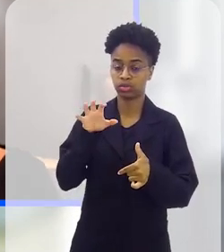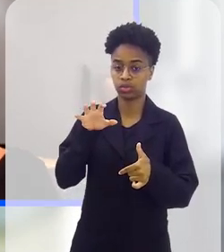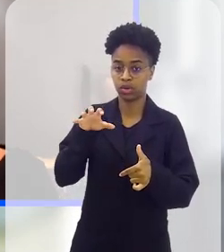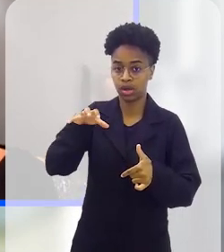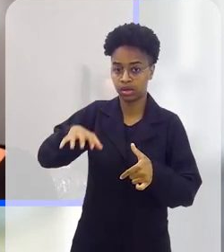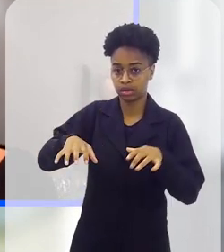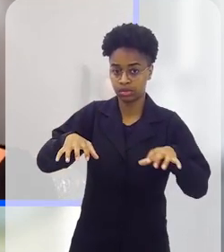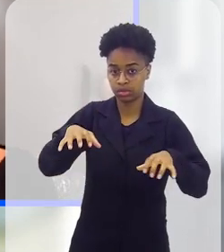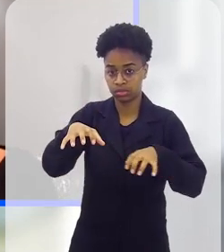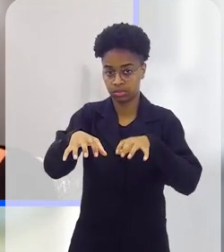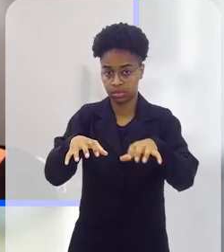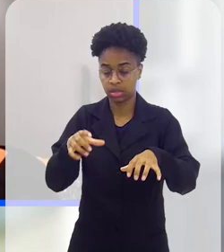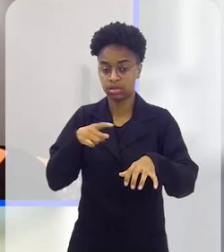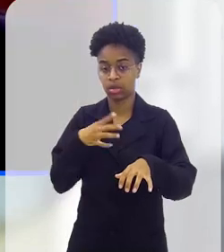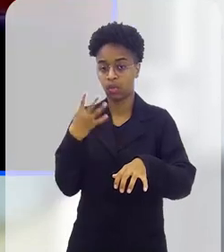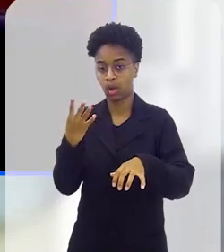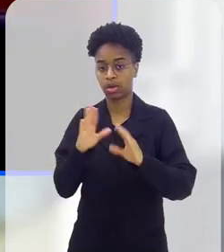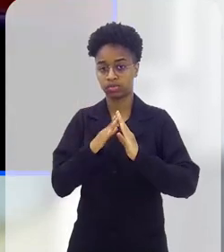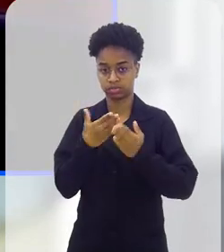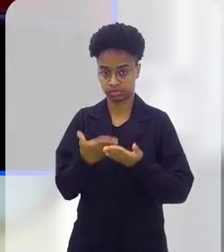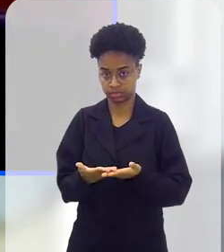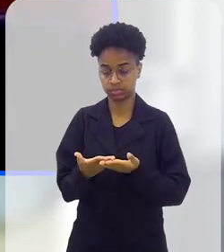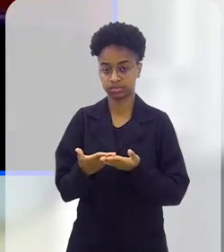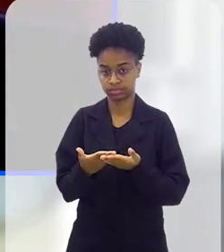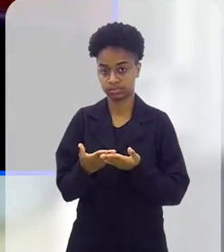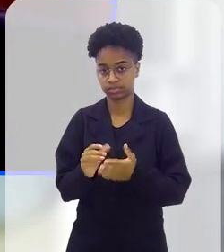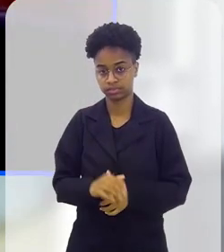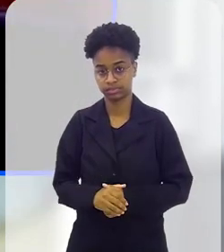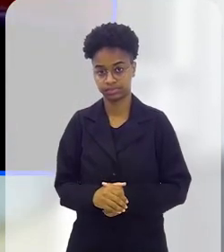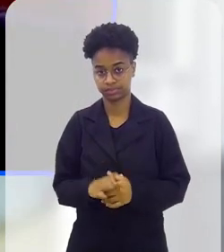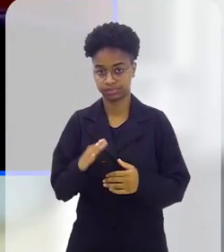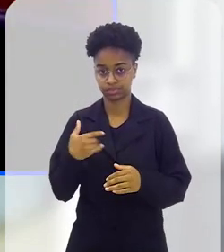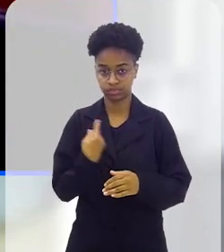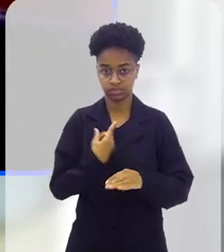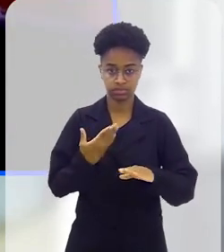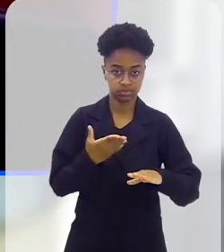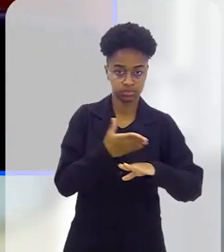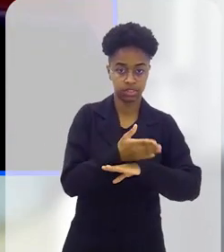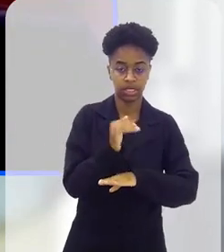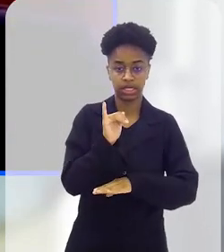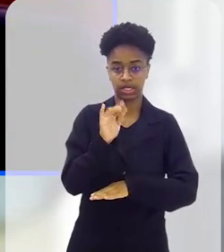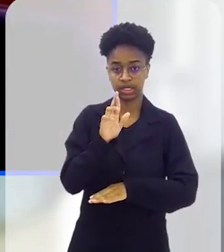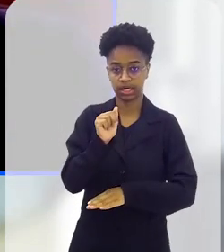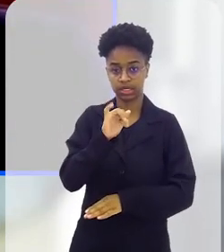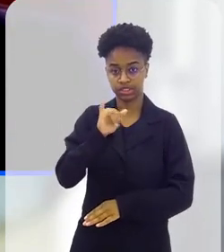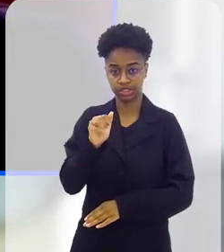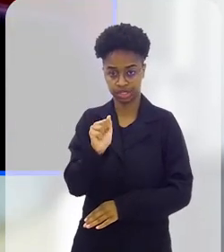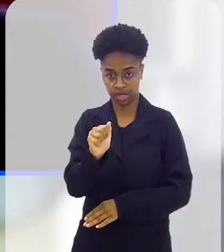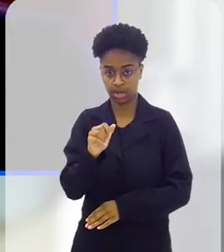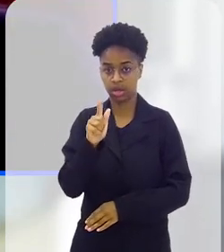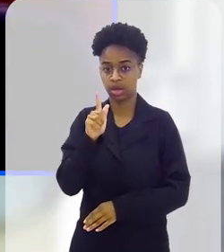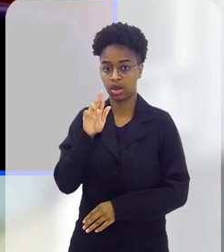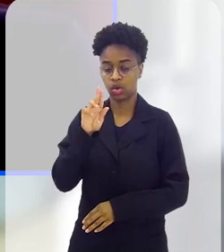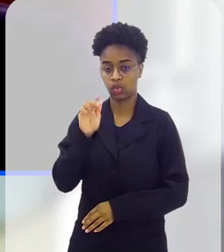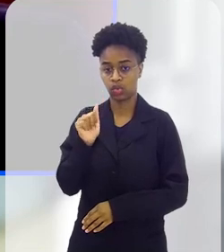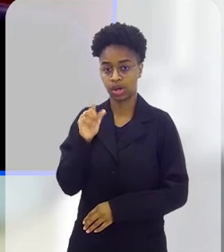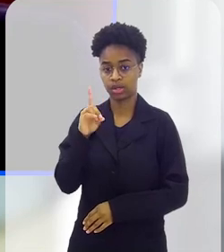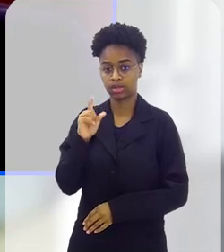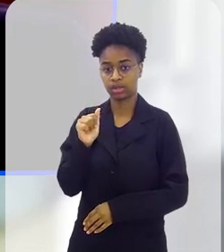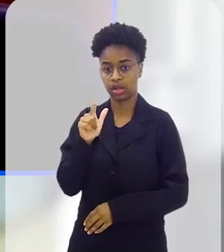regiões, em quatro escolas específicas, né, então, a gente foi em Irajá, em Guadalupe,